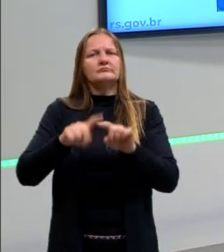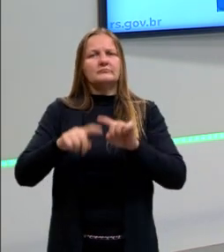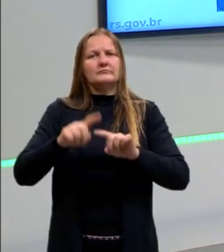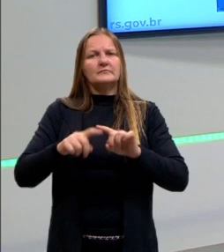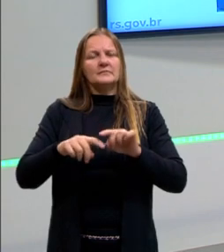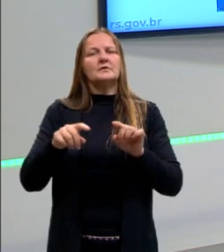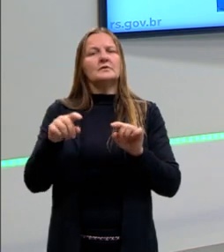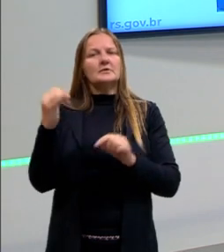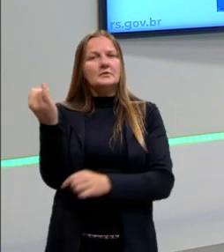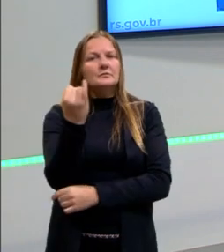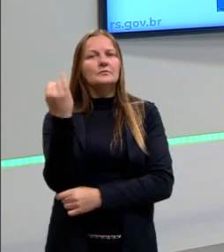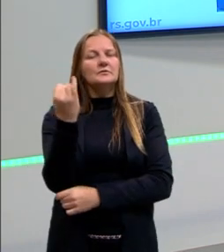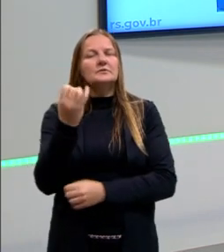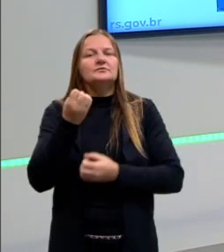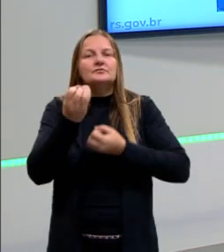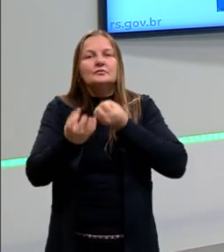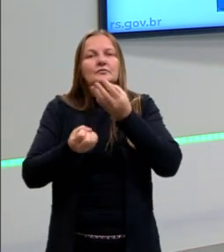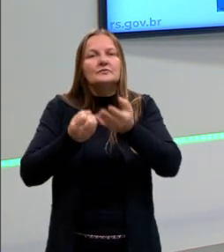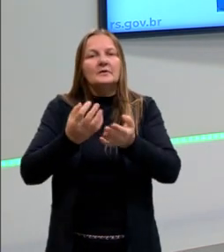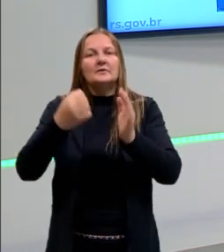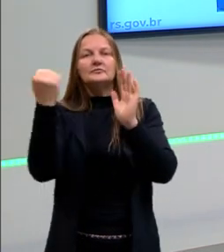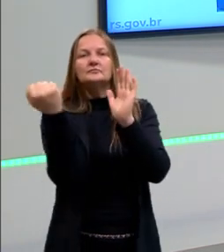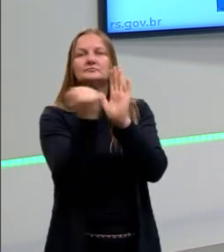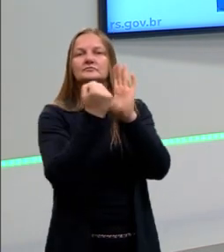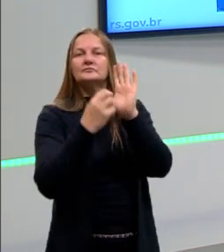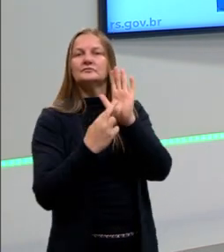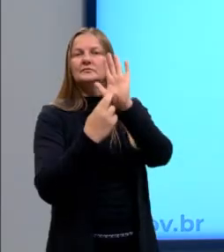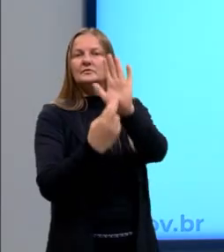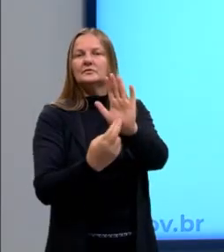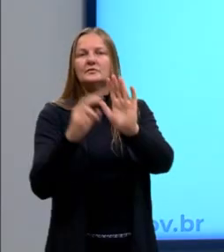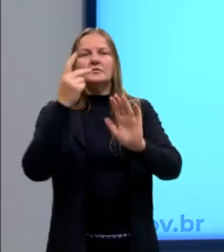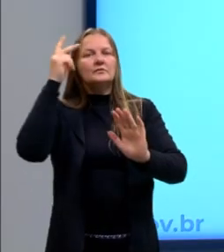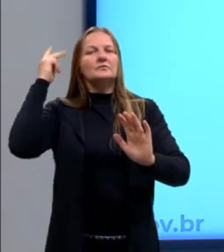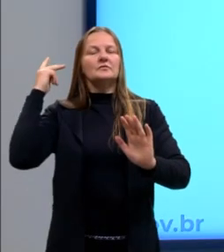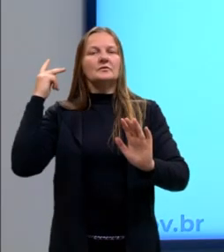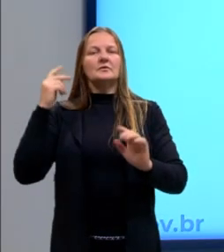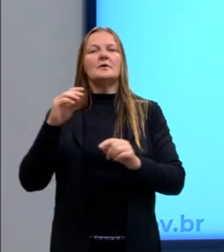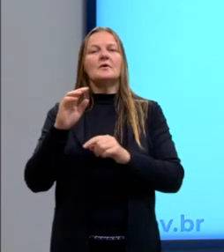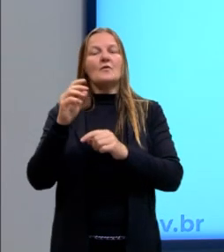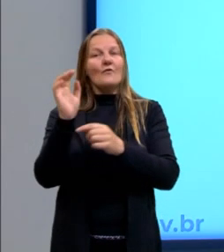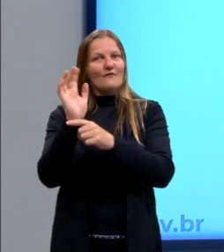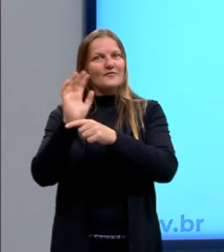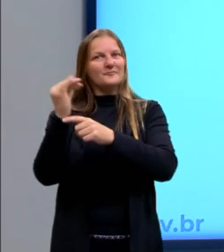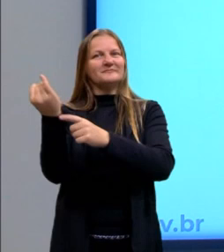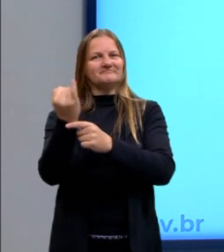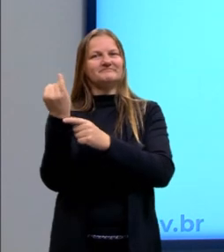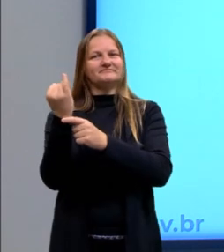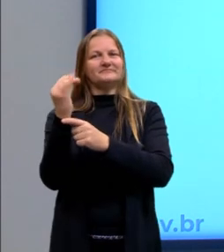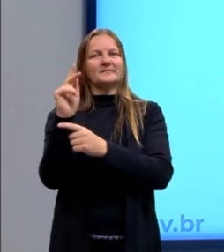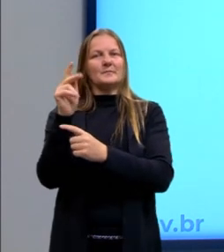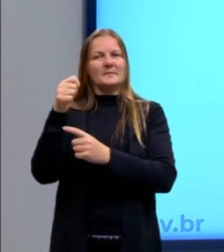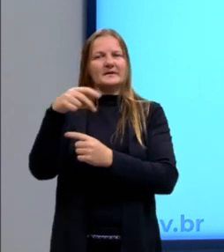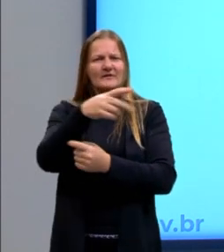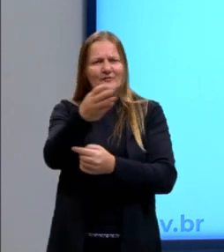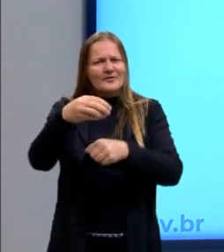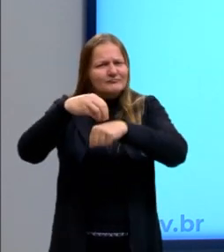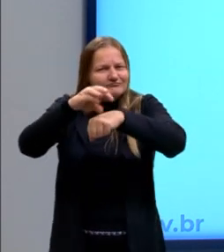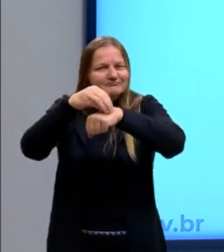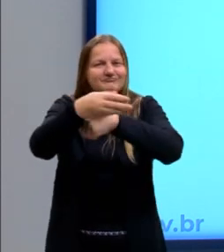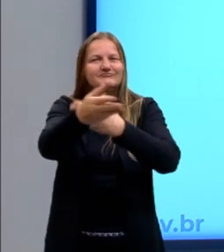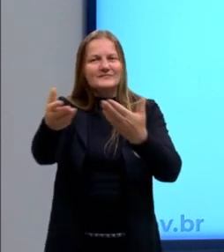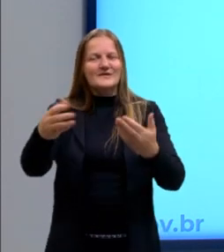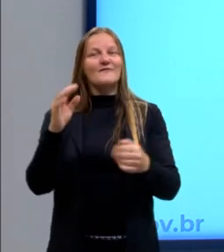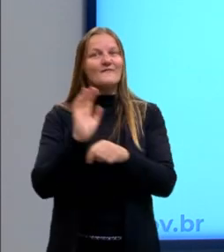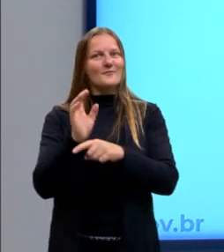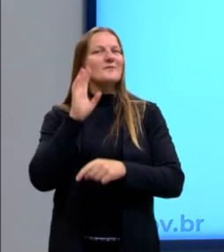que também é importante para contar essa história. Isso está muito bem retratado no filme Pantera Negra. Quem não viu, recomendo. É um filme